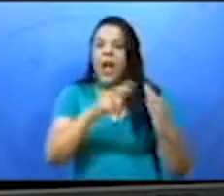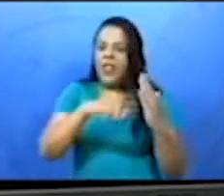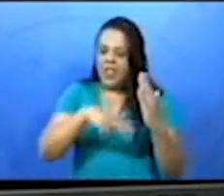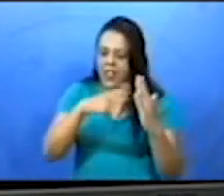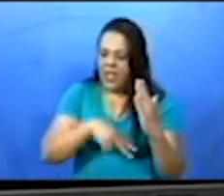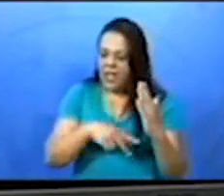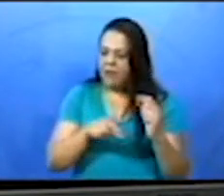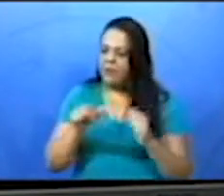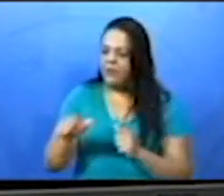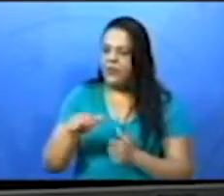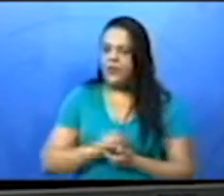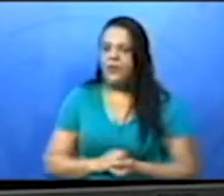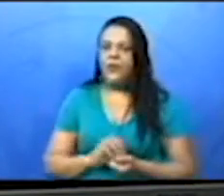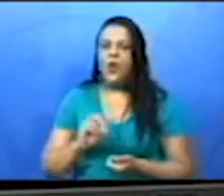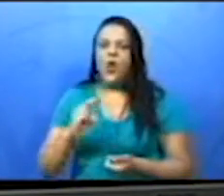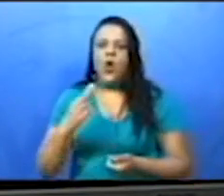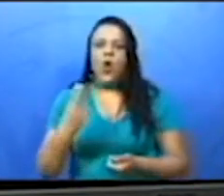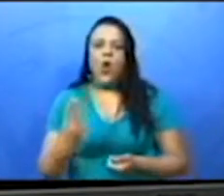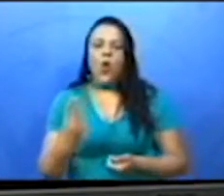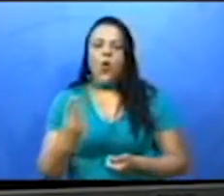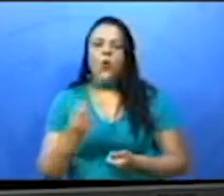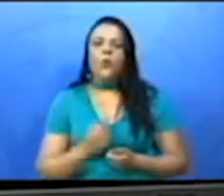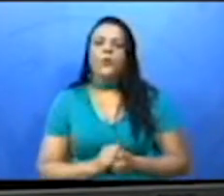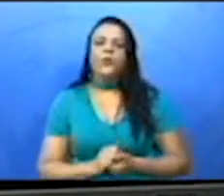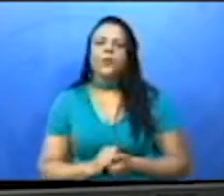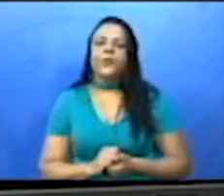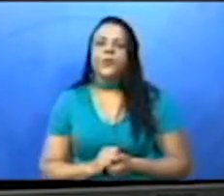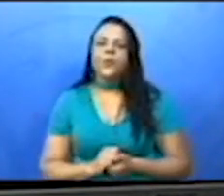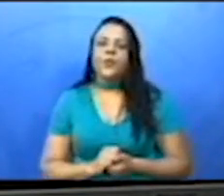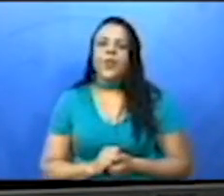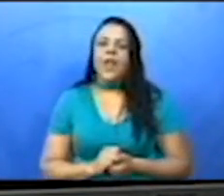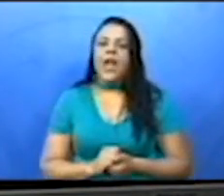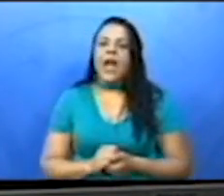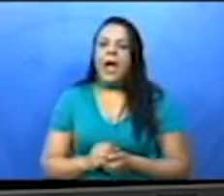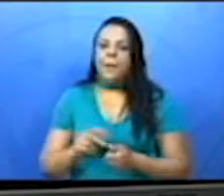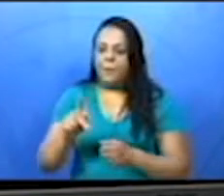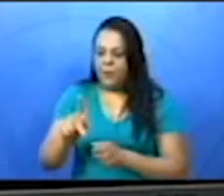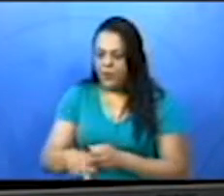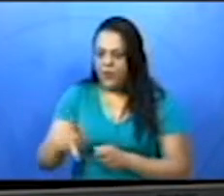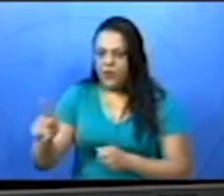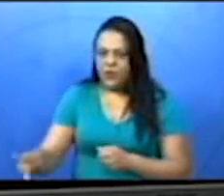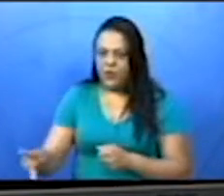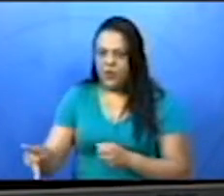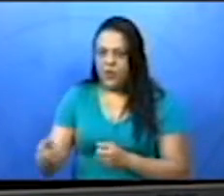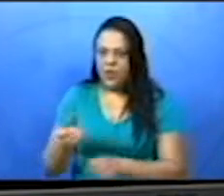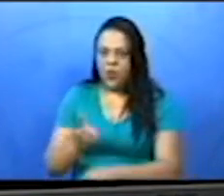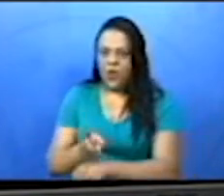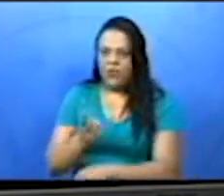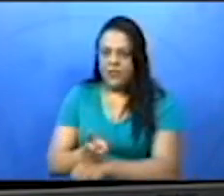você pode chamar pela sua professora pelo aplicativo. Ok?